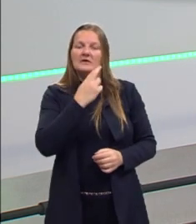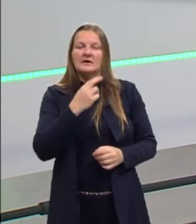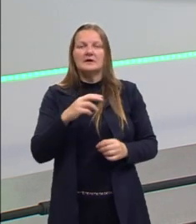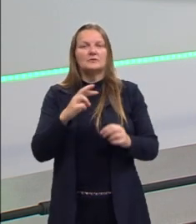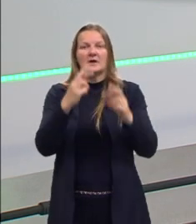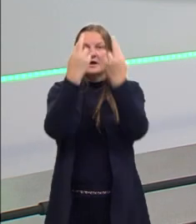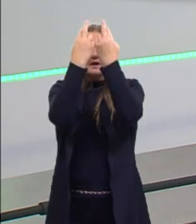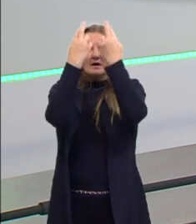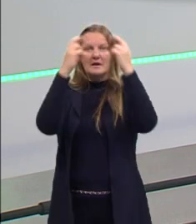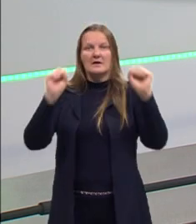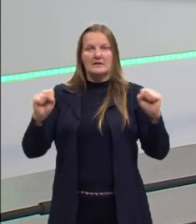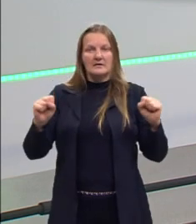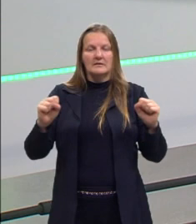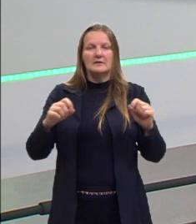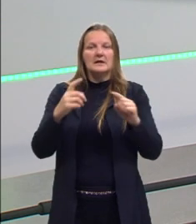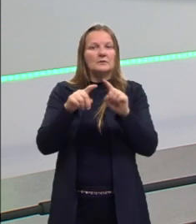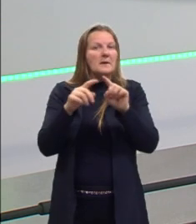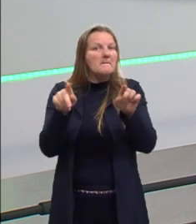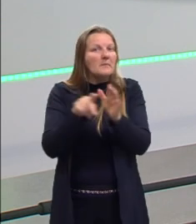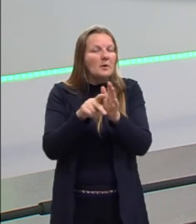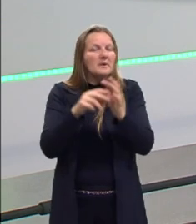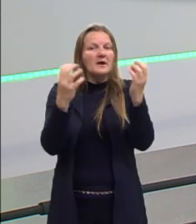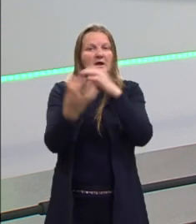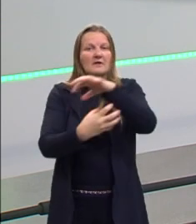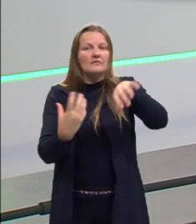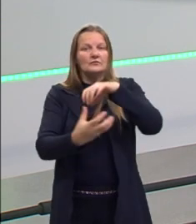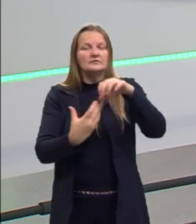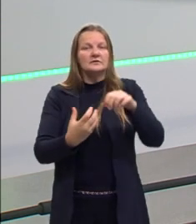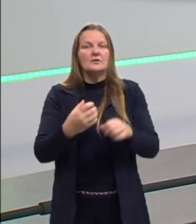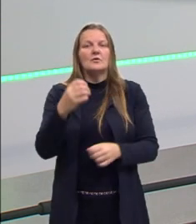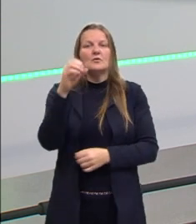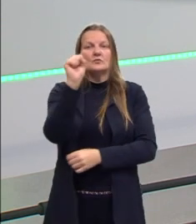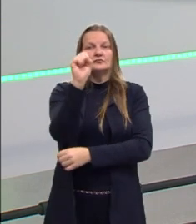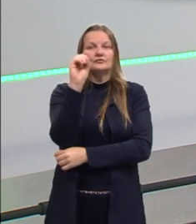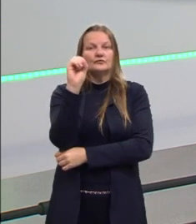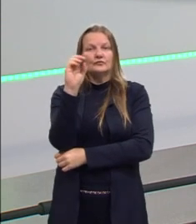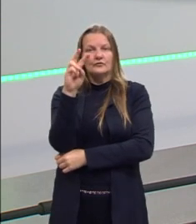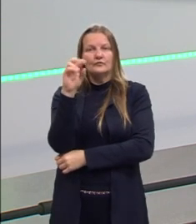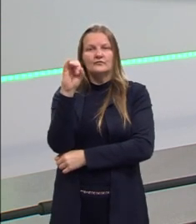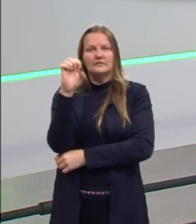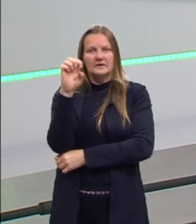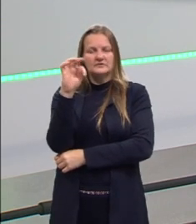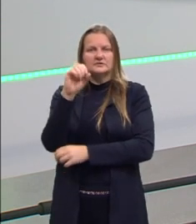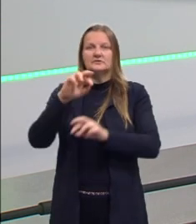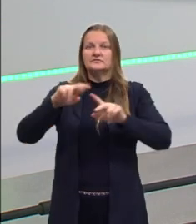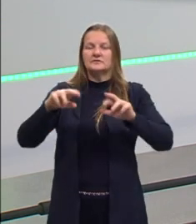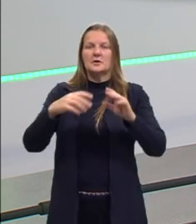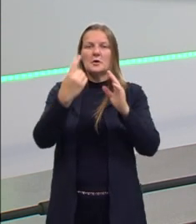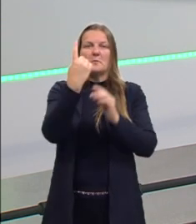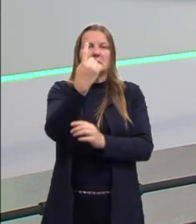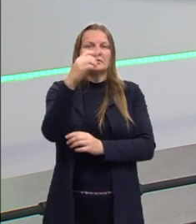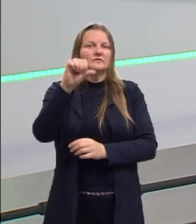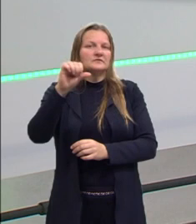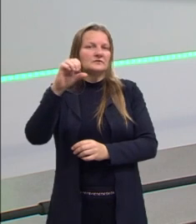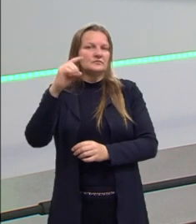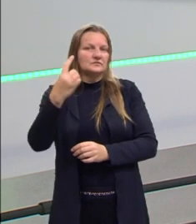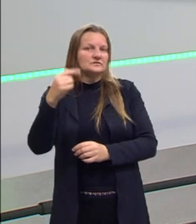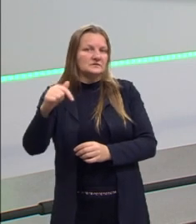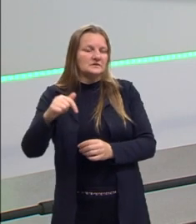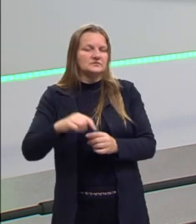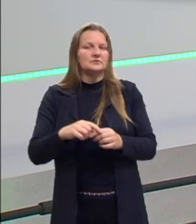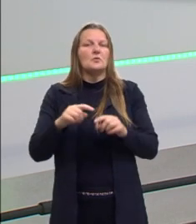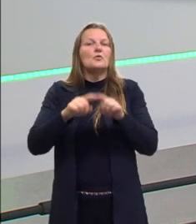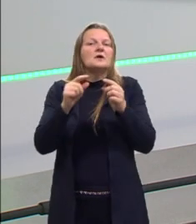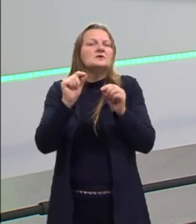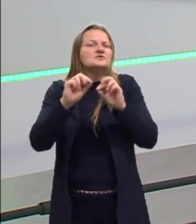Soviética, nem a Bolchevique. Não é essa Revolução Russa que a gente menciona, que vai se dar só em 1917. Mas o que